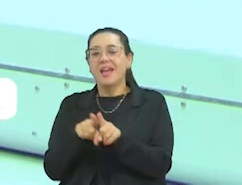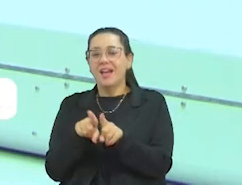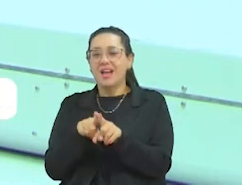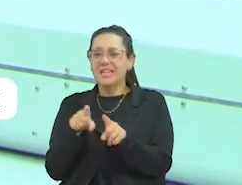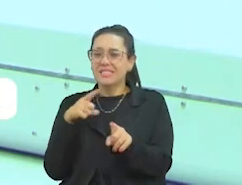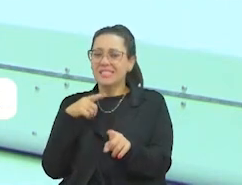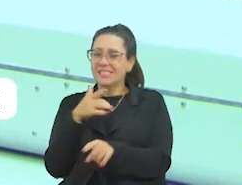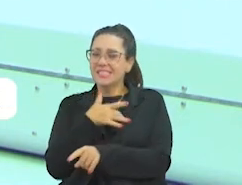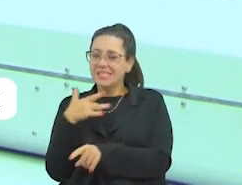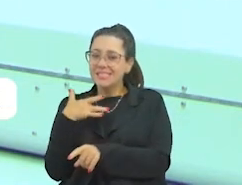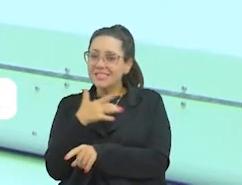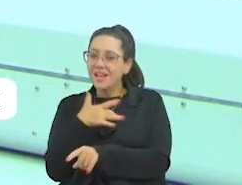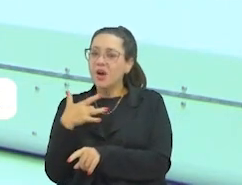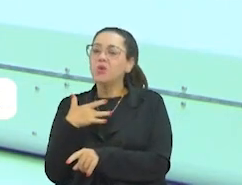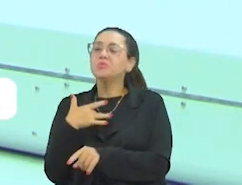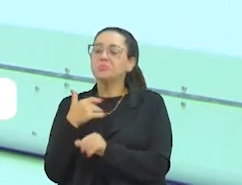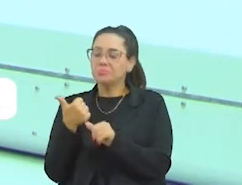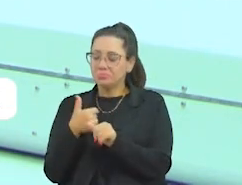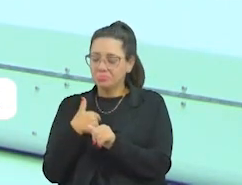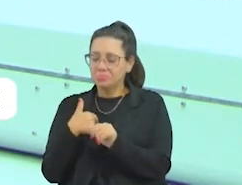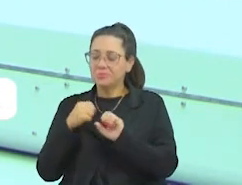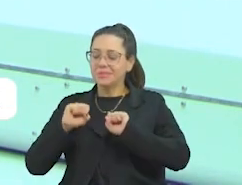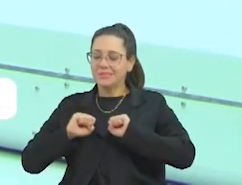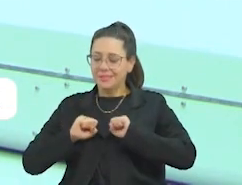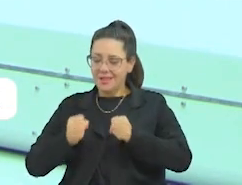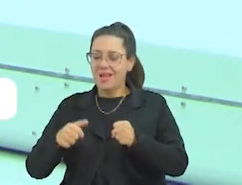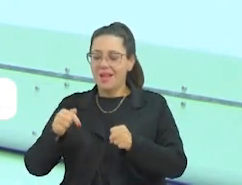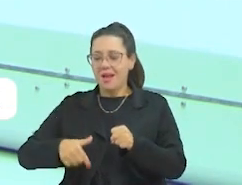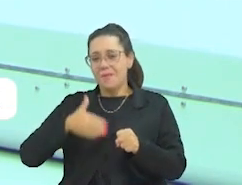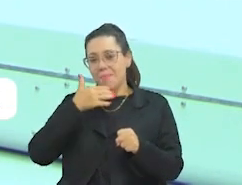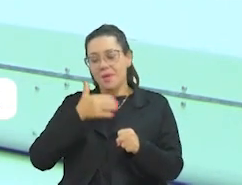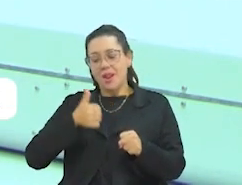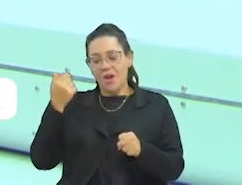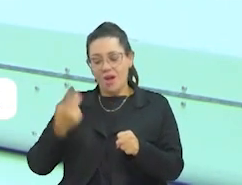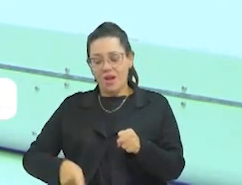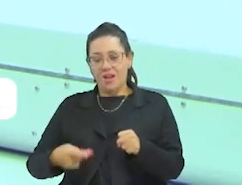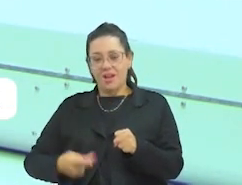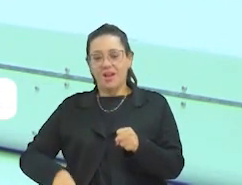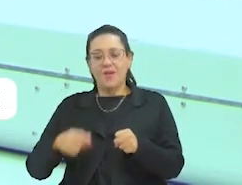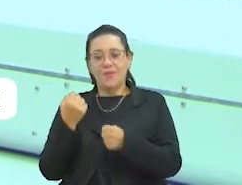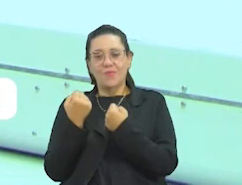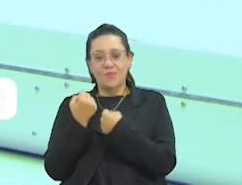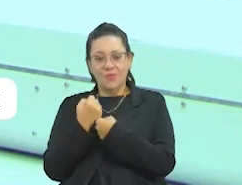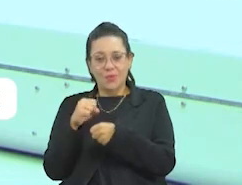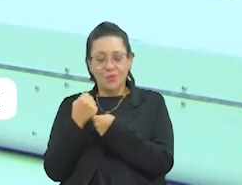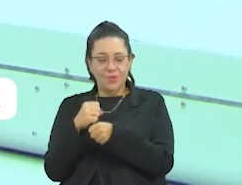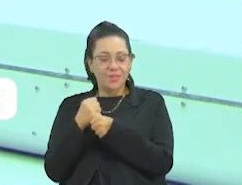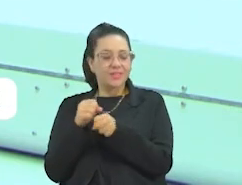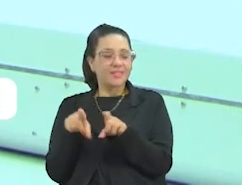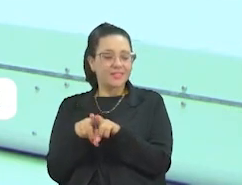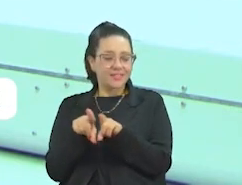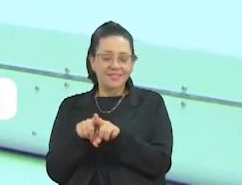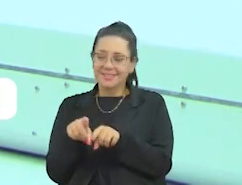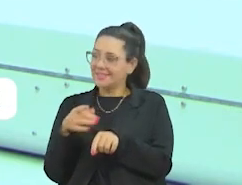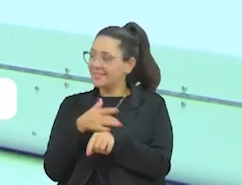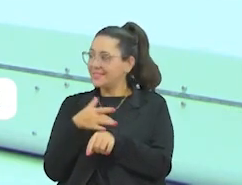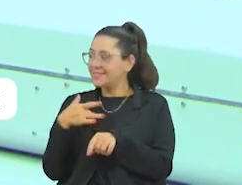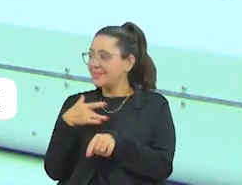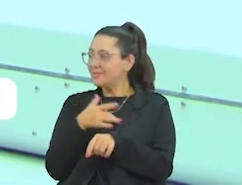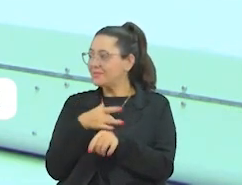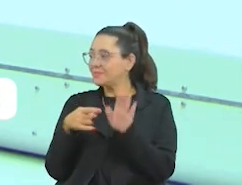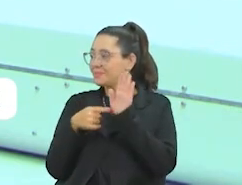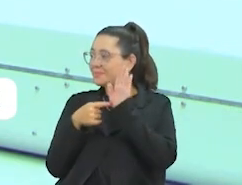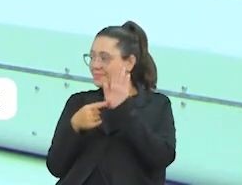E a gente vai trabalhar cada vez mais para uma saúde melhor em Votuporanga, apesar de já termos aí uma saúde referência